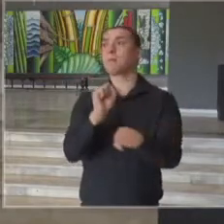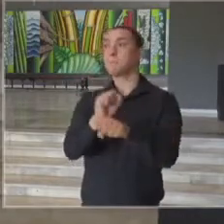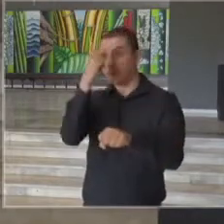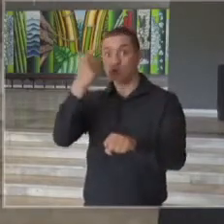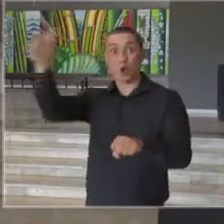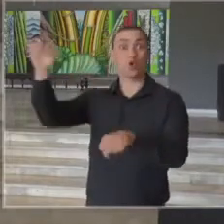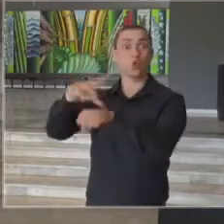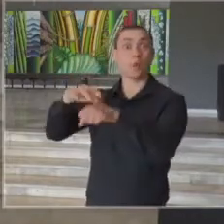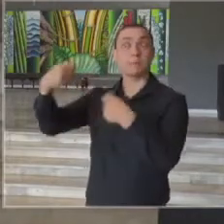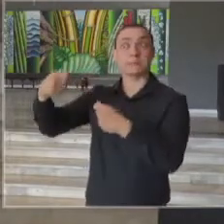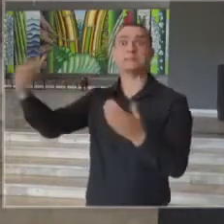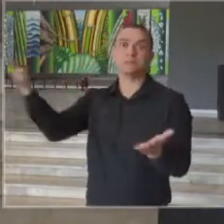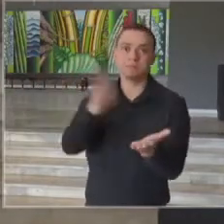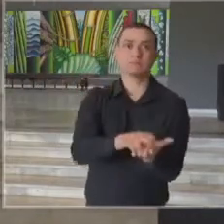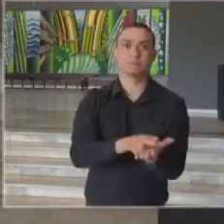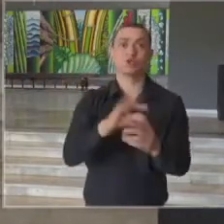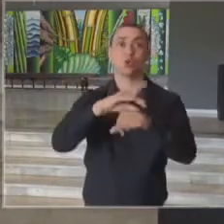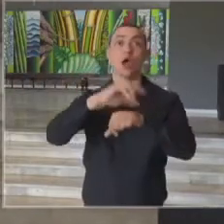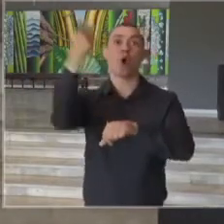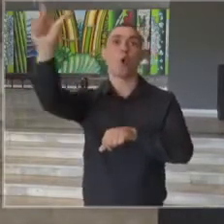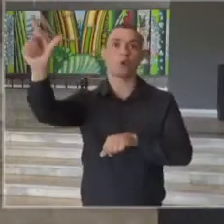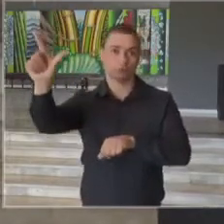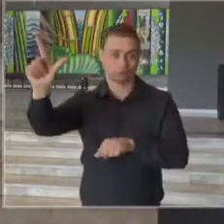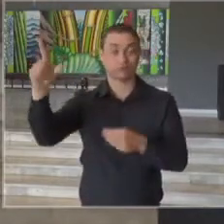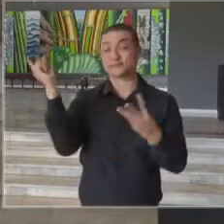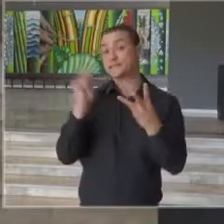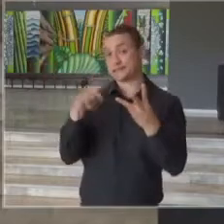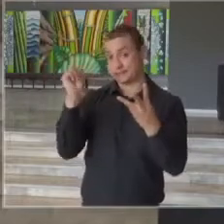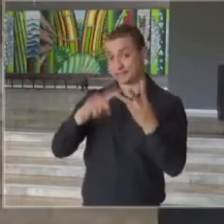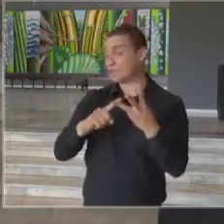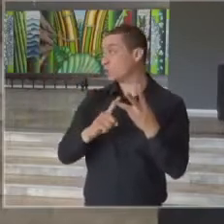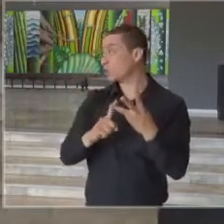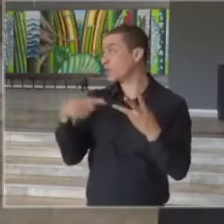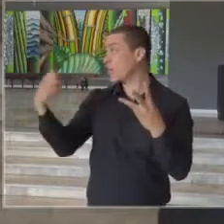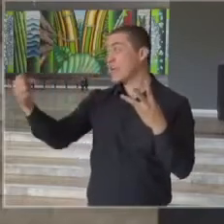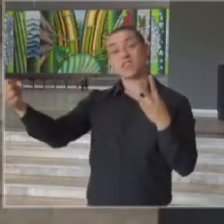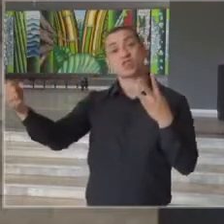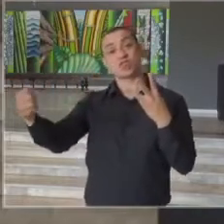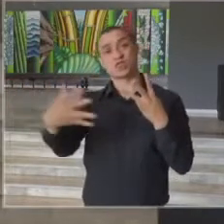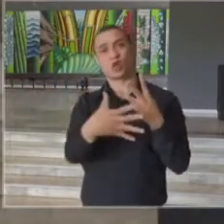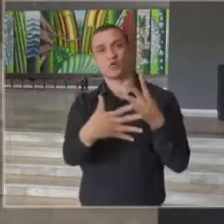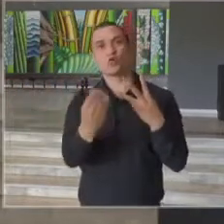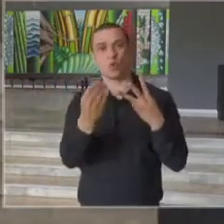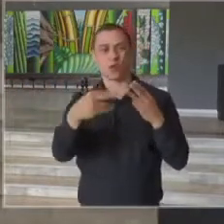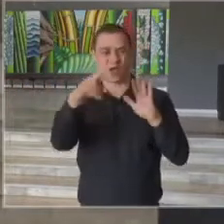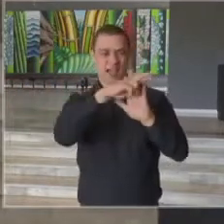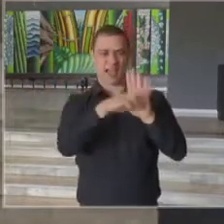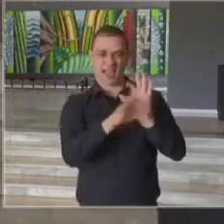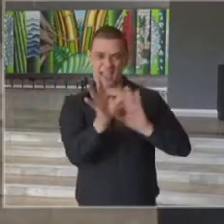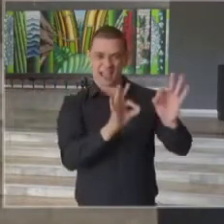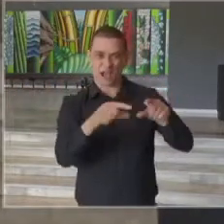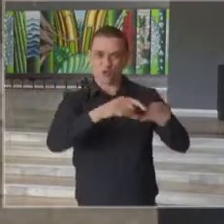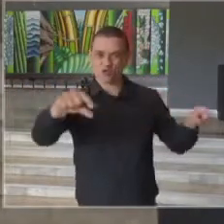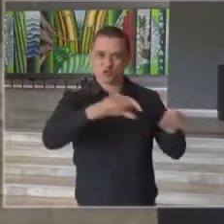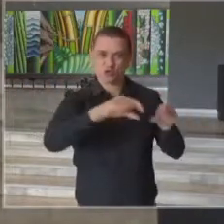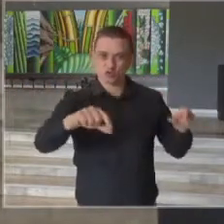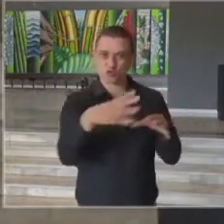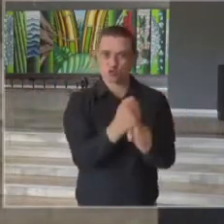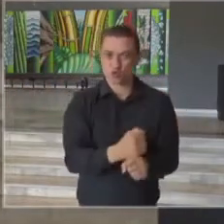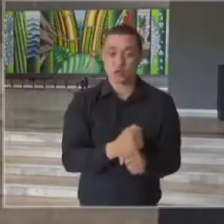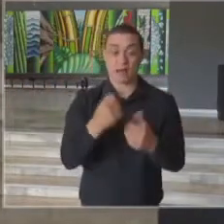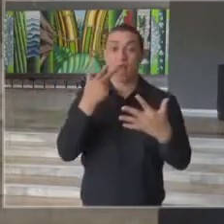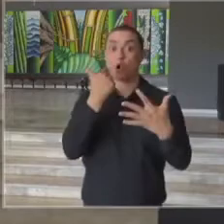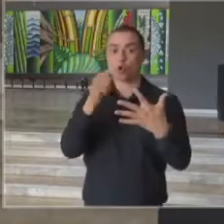outras pessoas precisando. O terceiro ponto é a atualização na régua e, principalmente, na